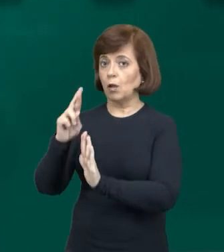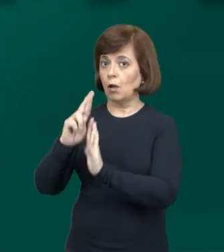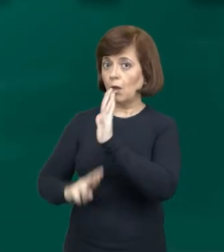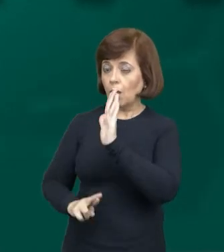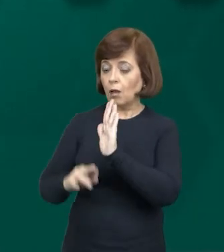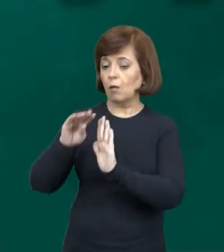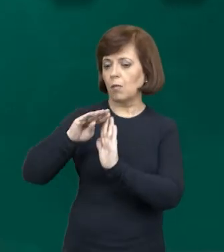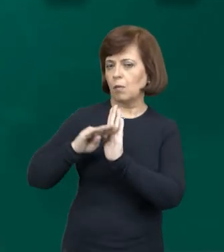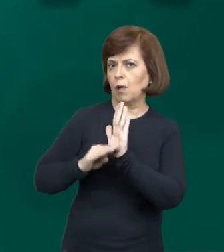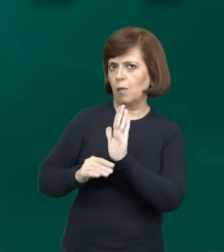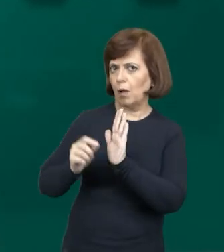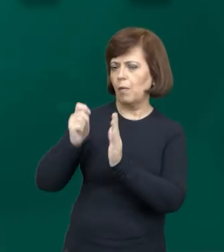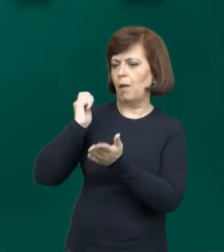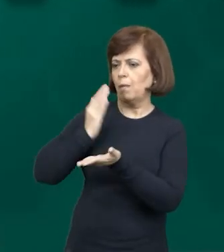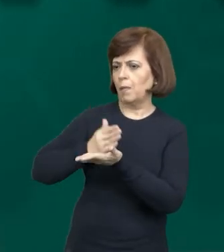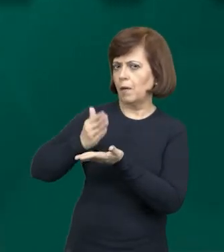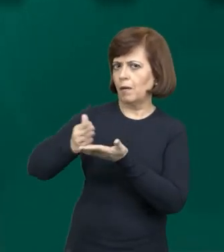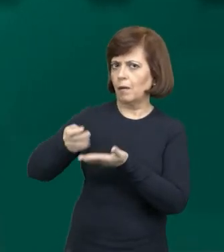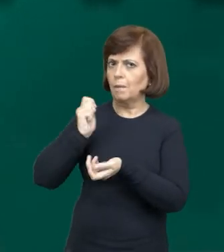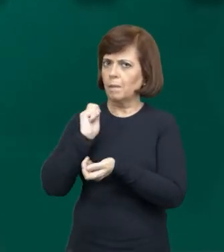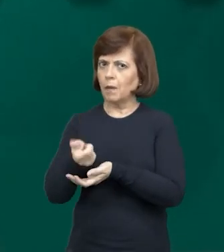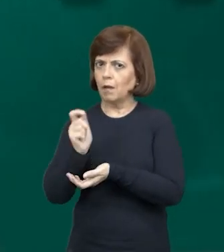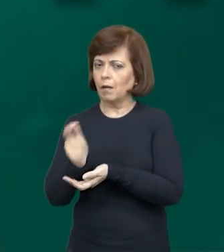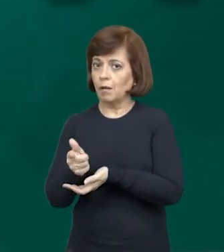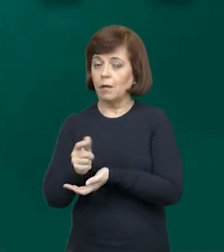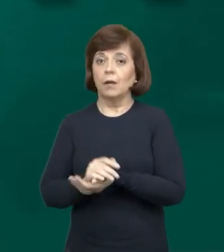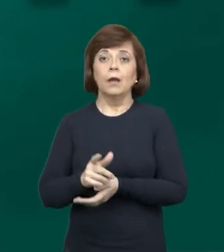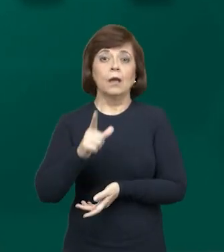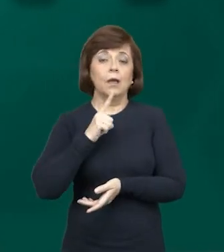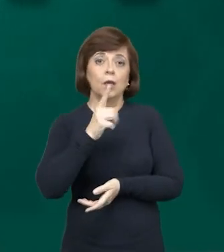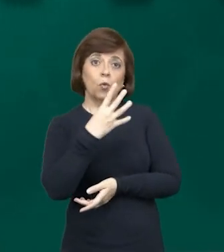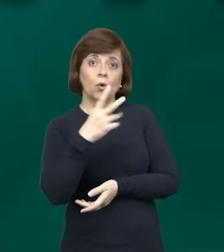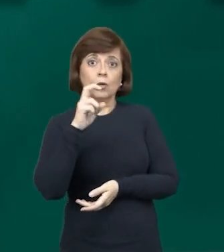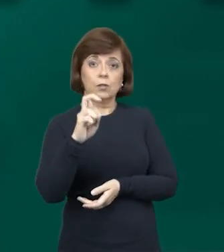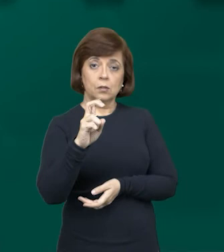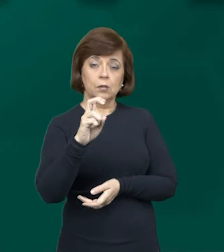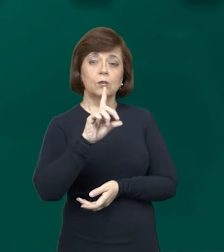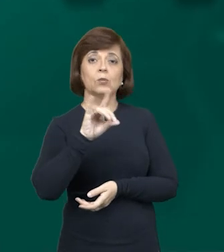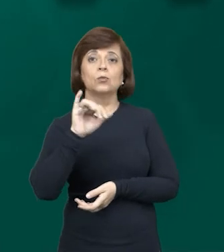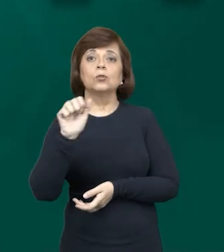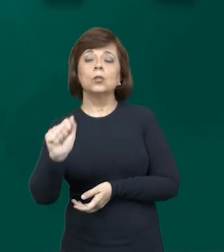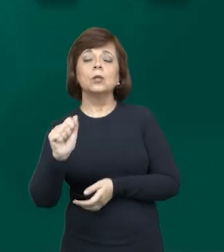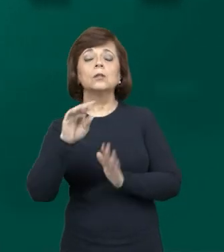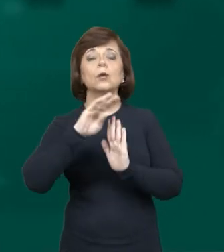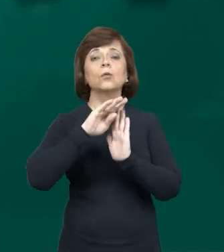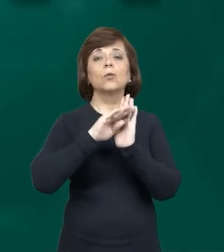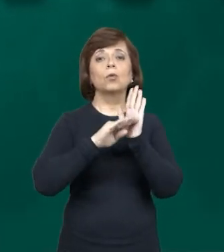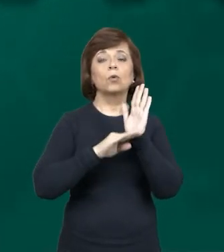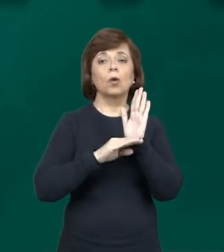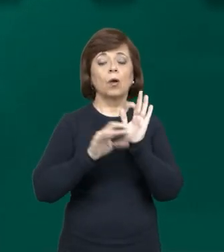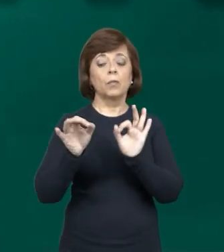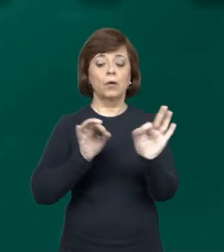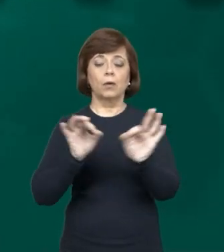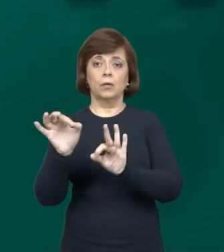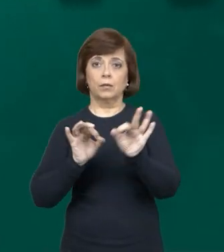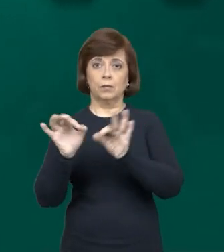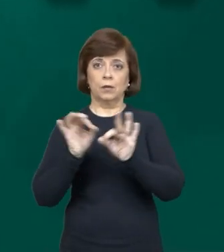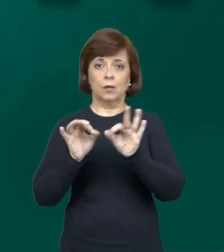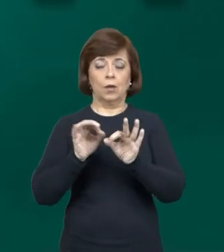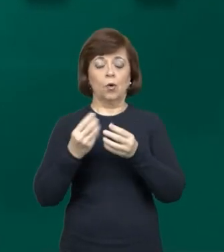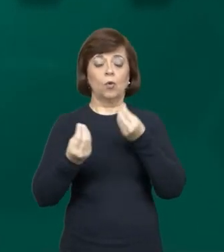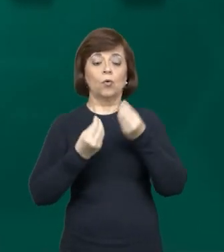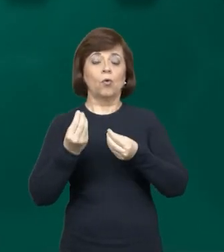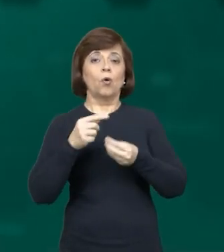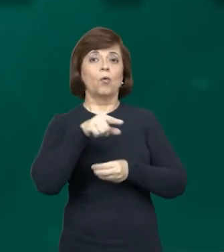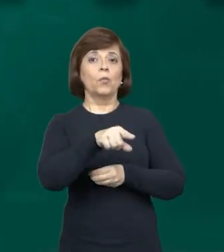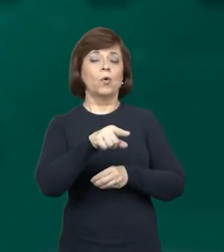um cronograma de restituição desse passivo, e 45 dias para apresentar um cronograma para regularizar a